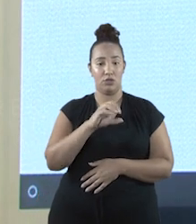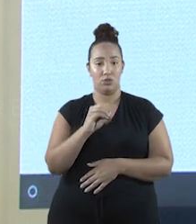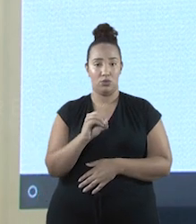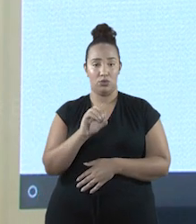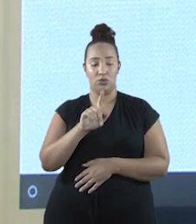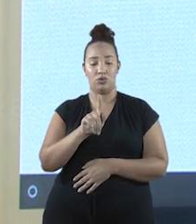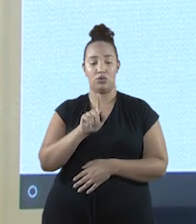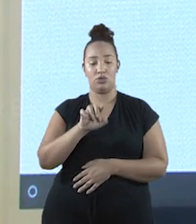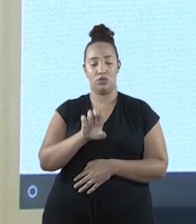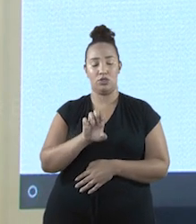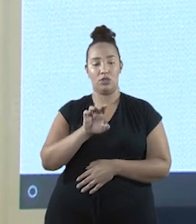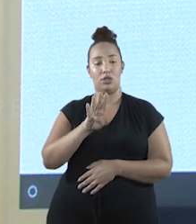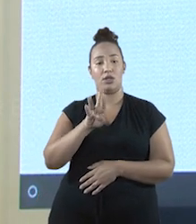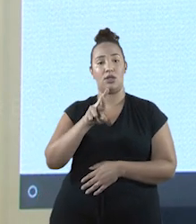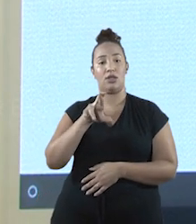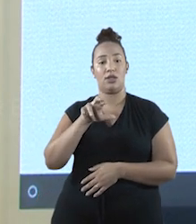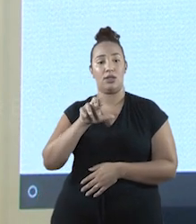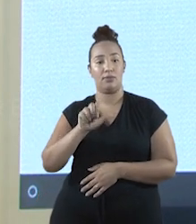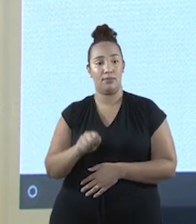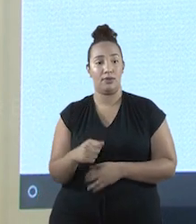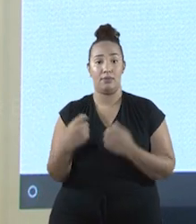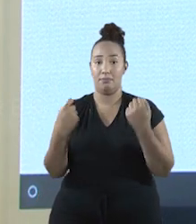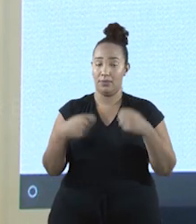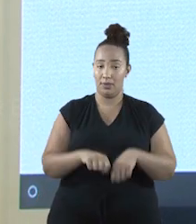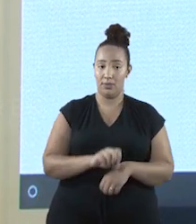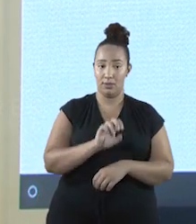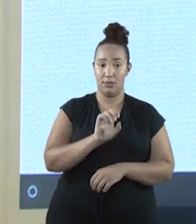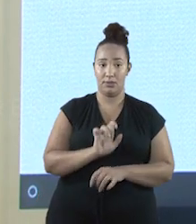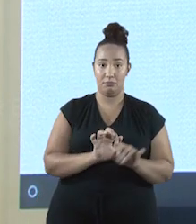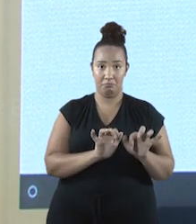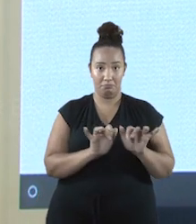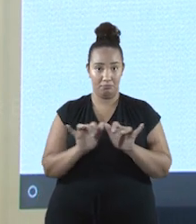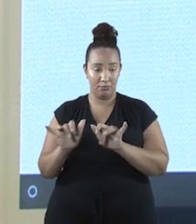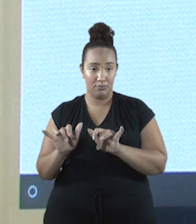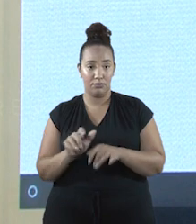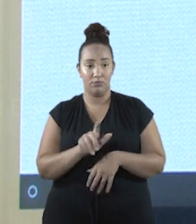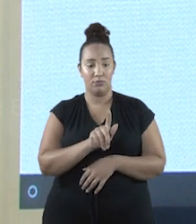acessar o GeoGebra, basta digitar geogebra